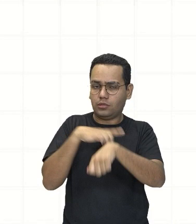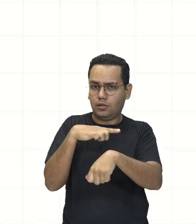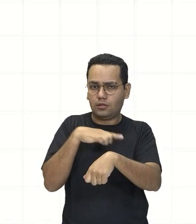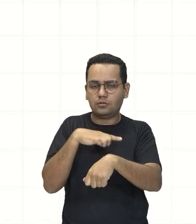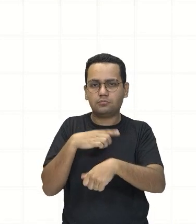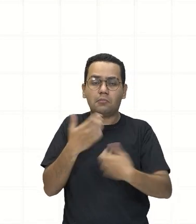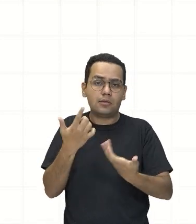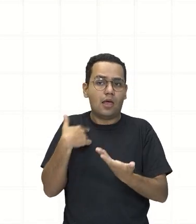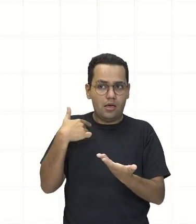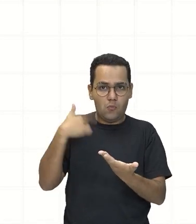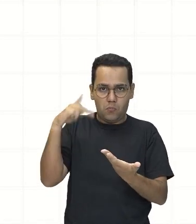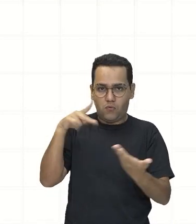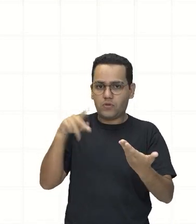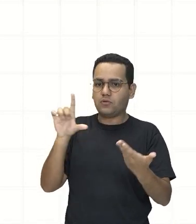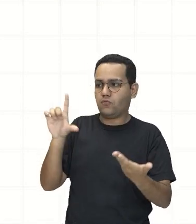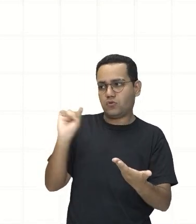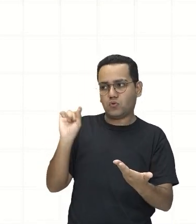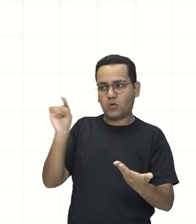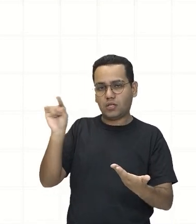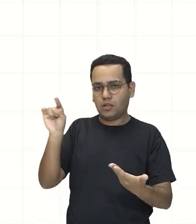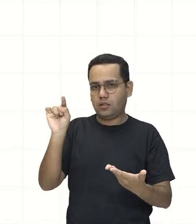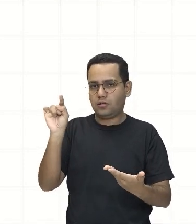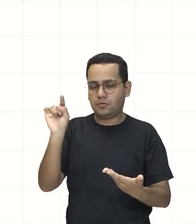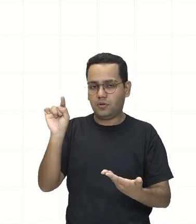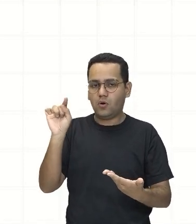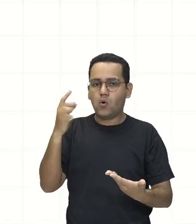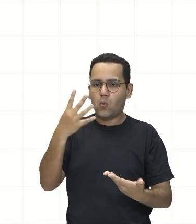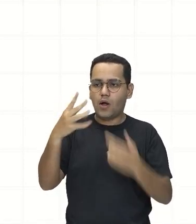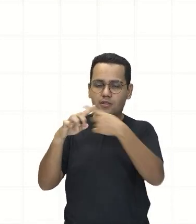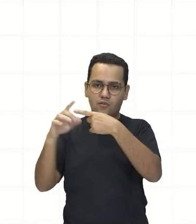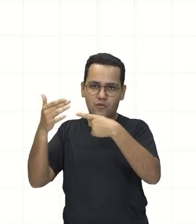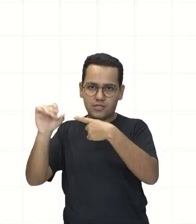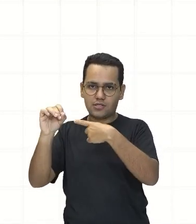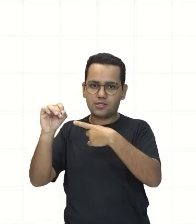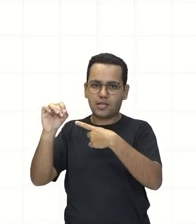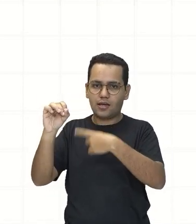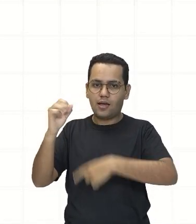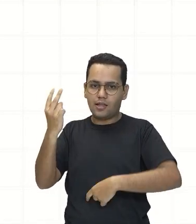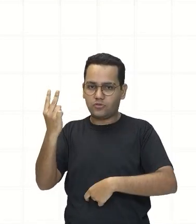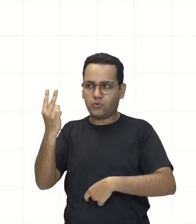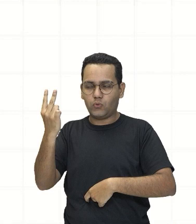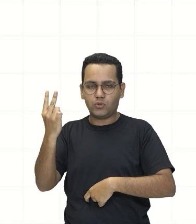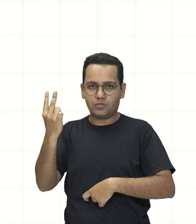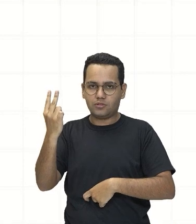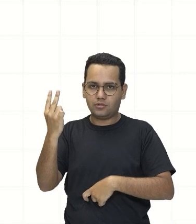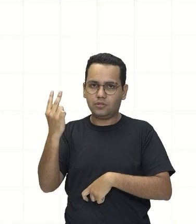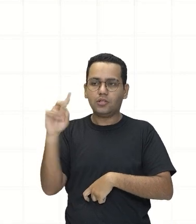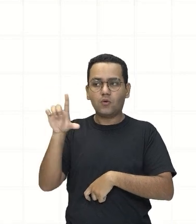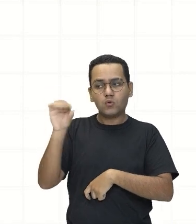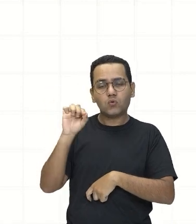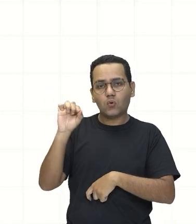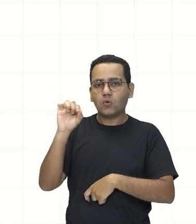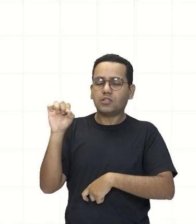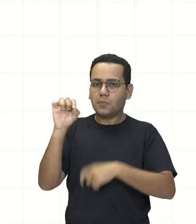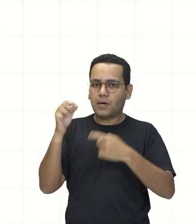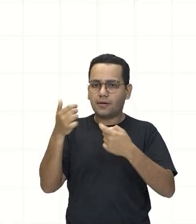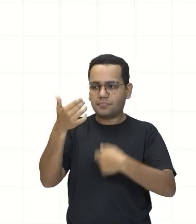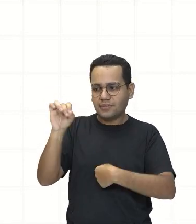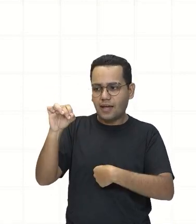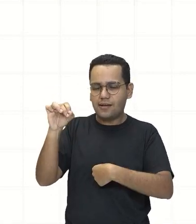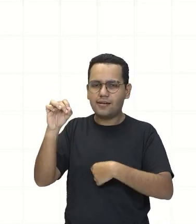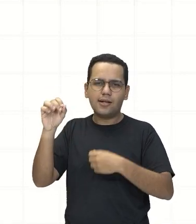O que é eu vou fazer aqui? Eu vou ter que andar Mais uma casinha Tá aqui o número E aqui Uma